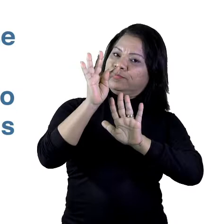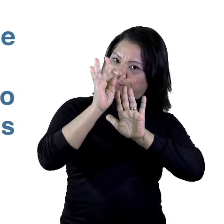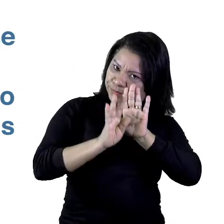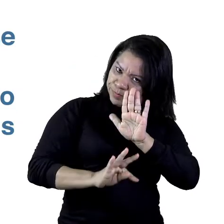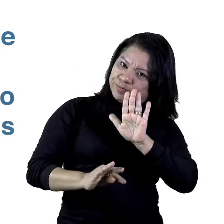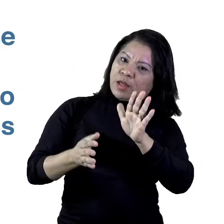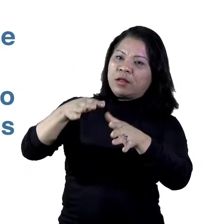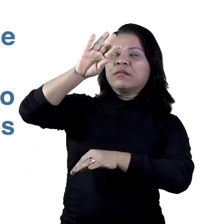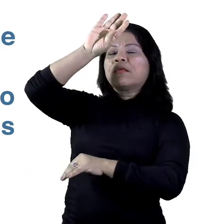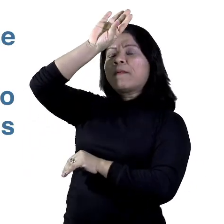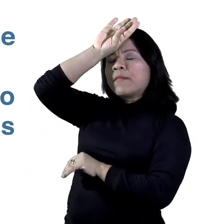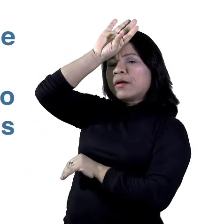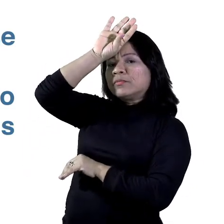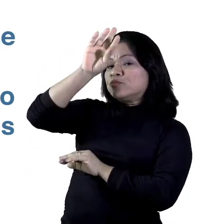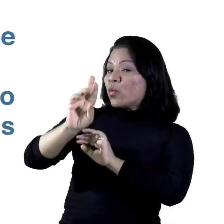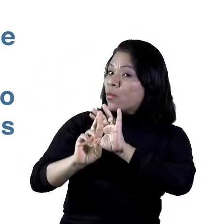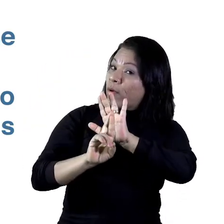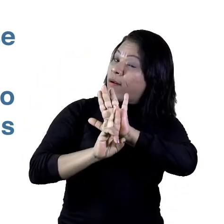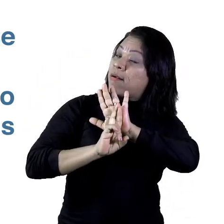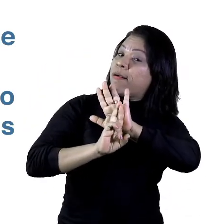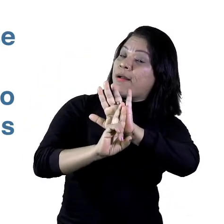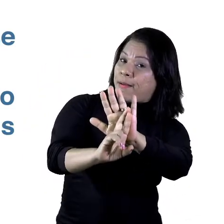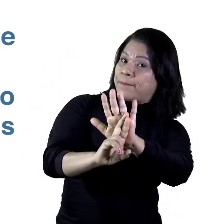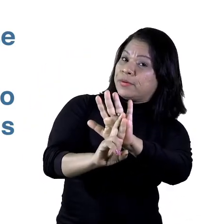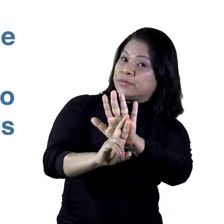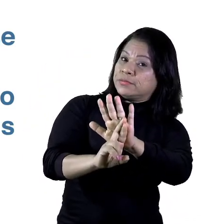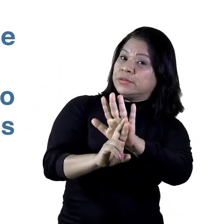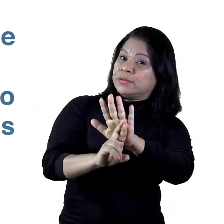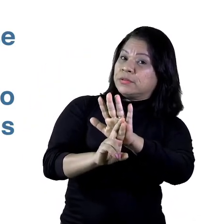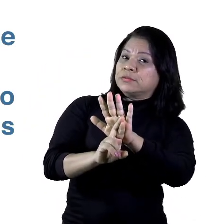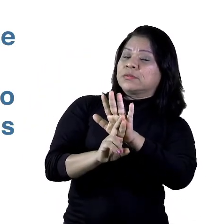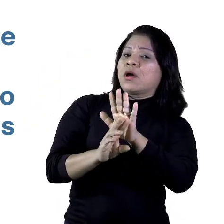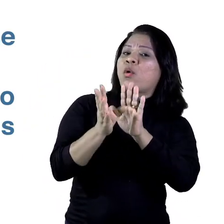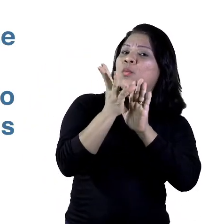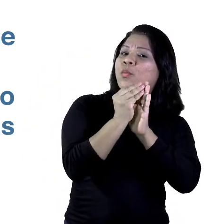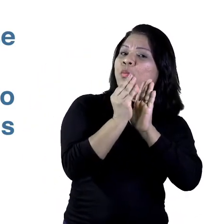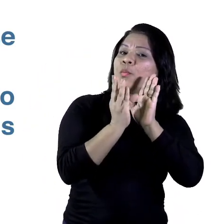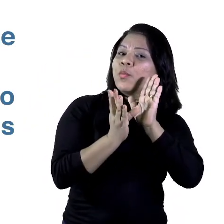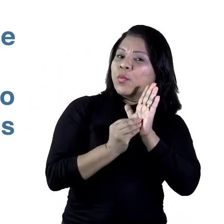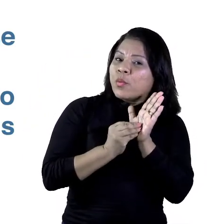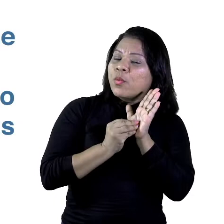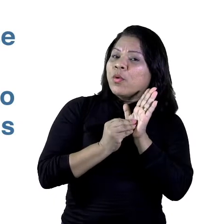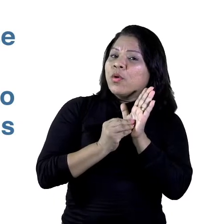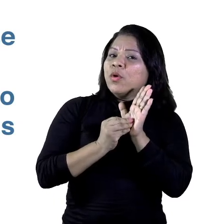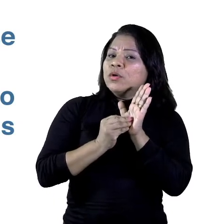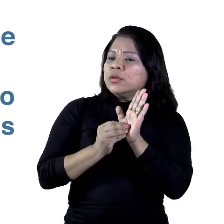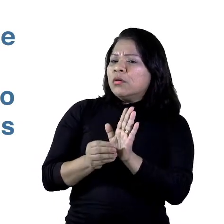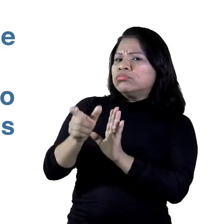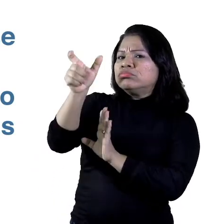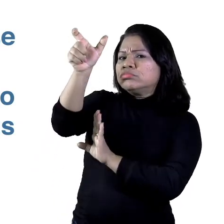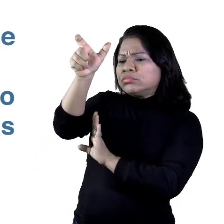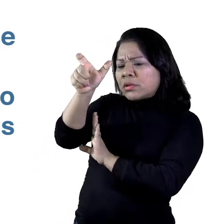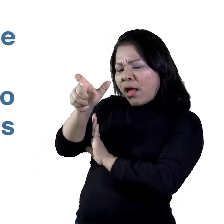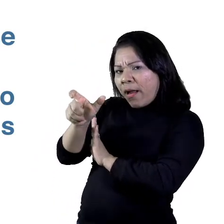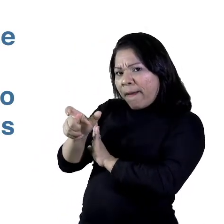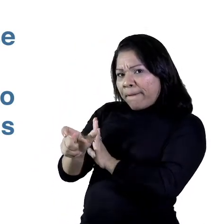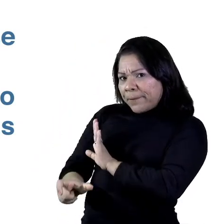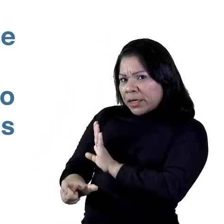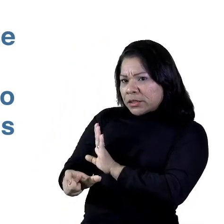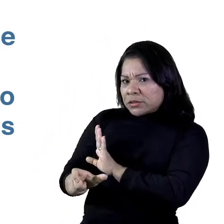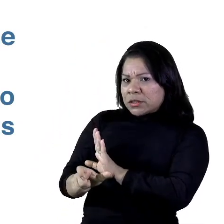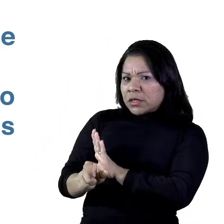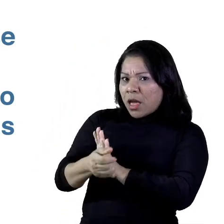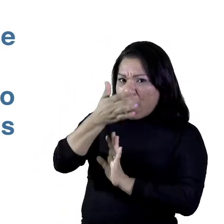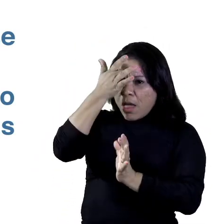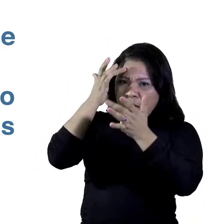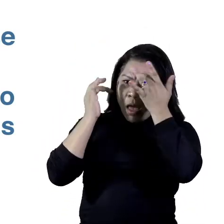é a representação dos seus conteúdos na presença do público.